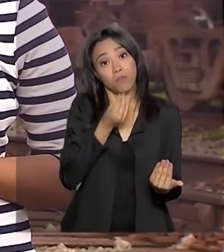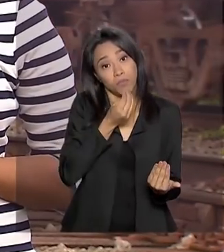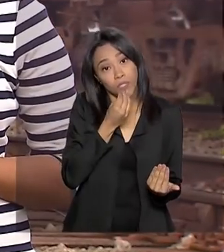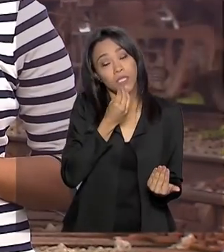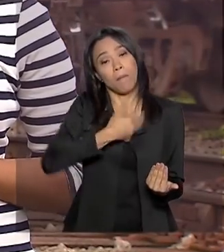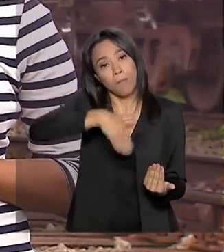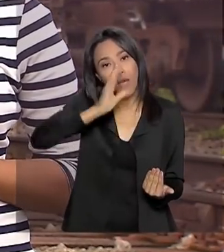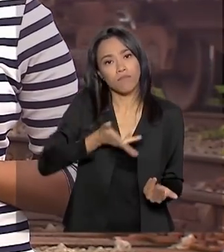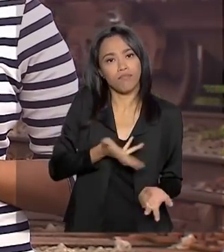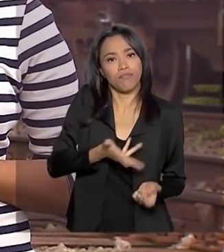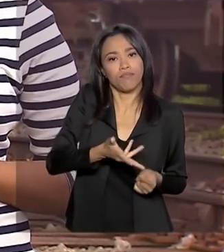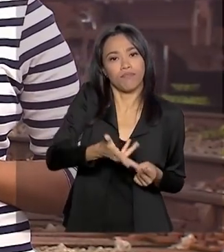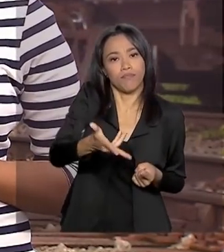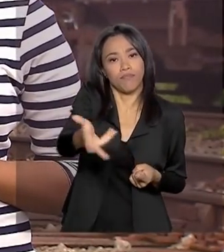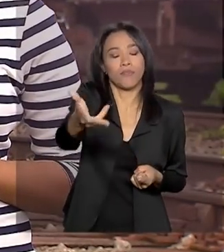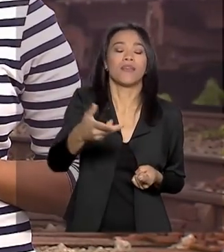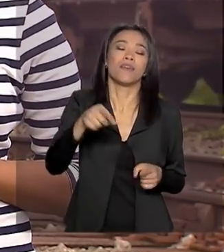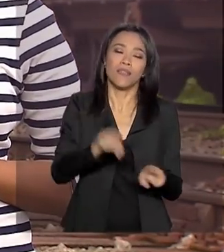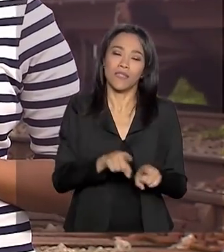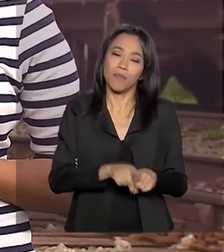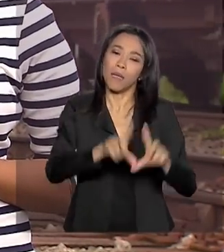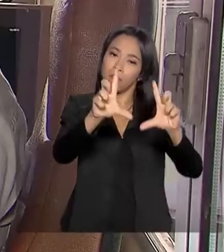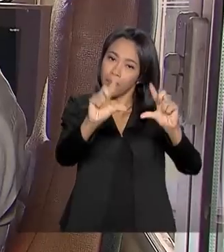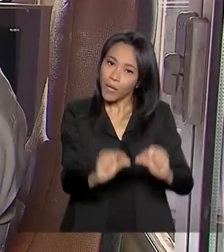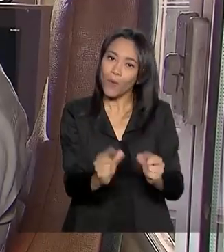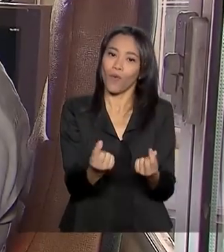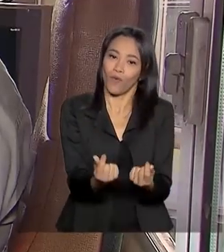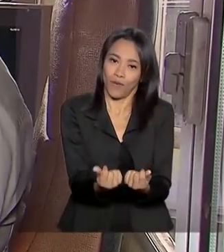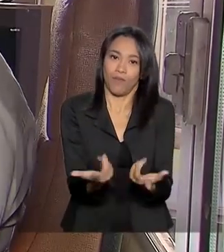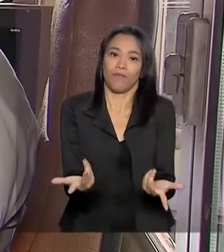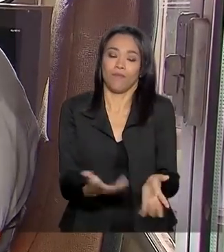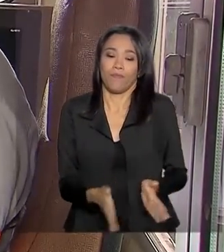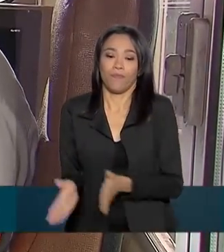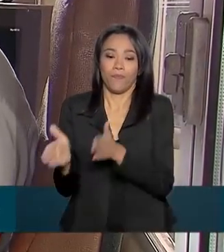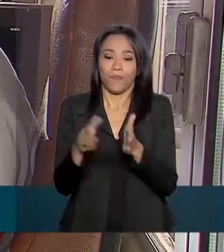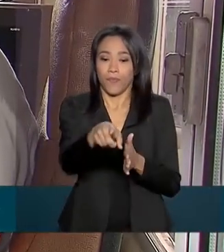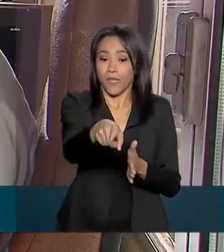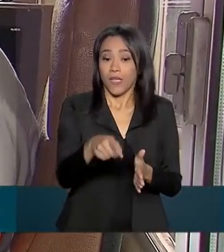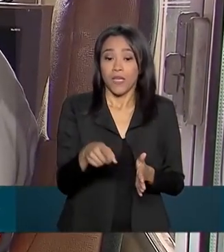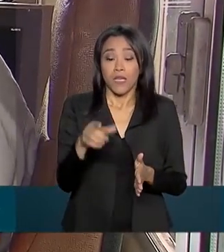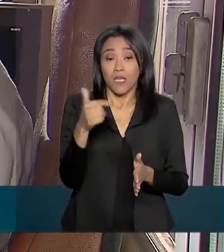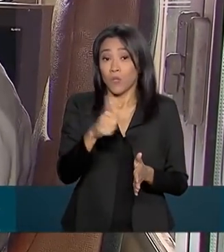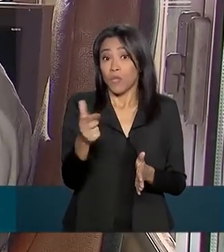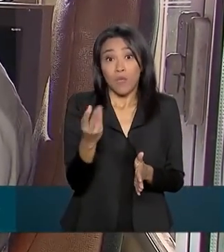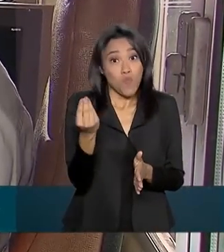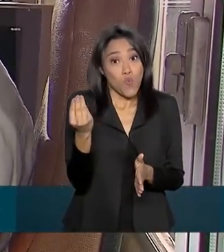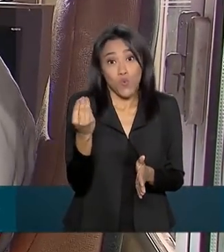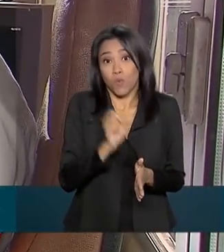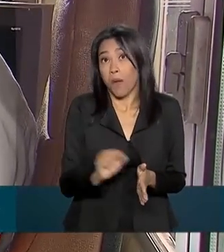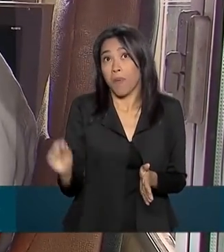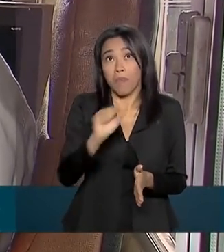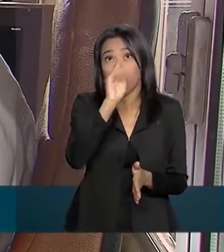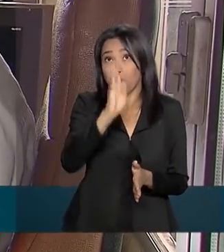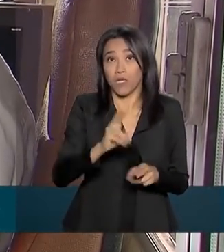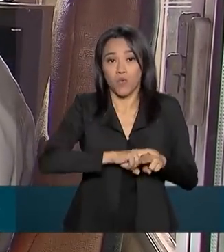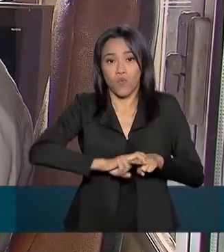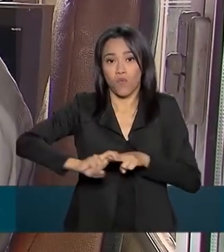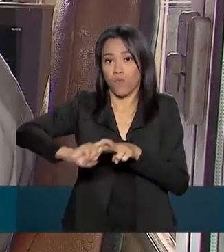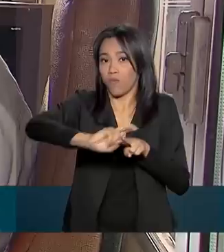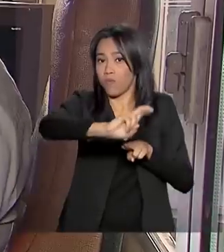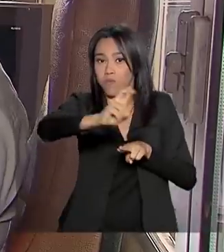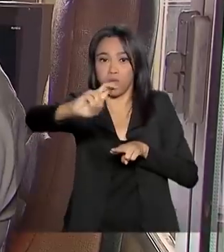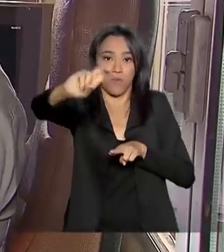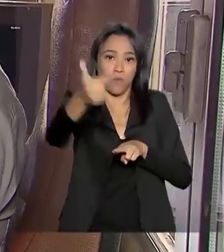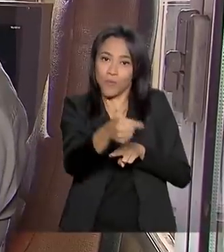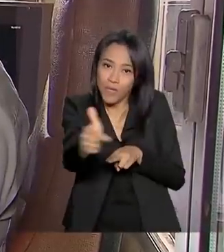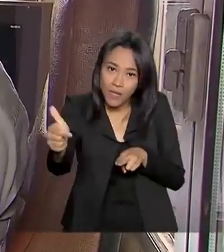agilidade e tornar o custo de vida mais barato. Apesar de não ter muita malha ferroviária no Brasil, mas ela está mostrando